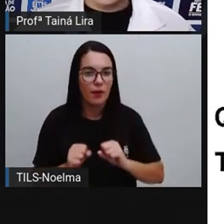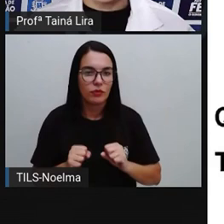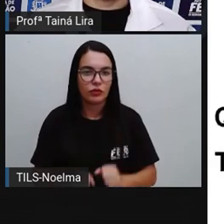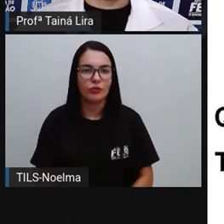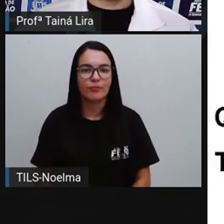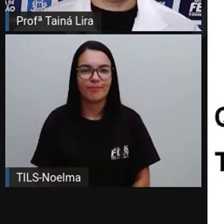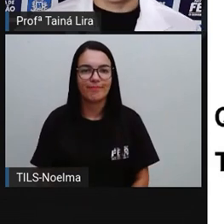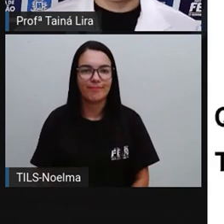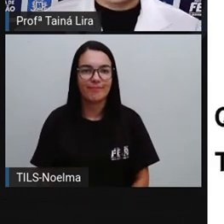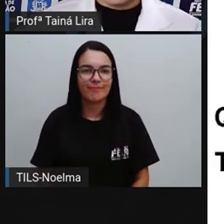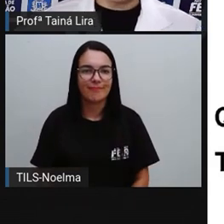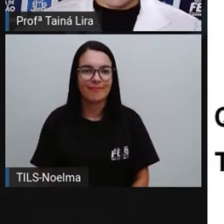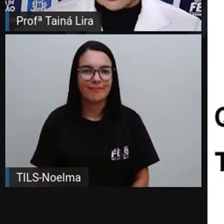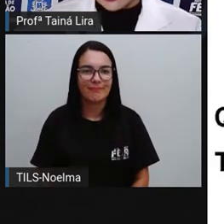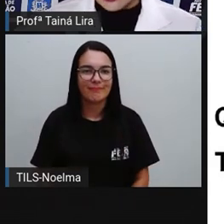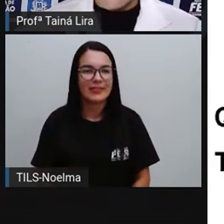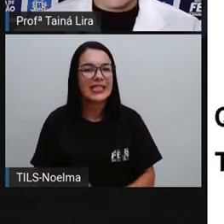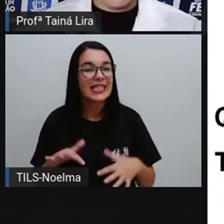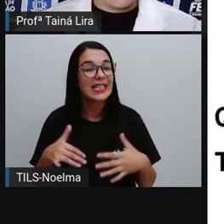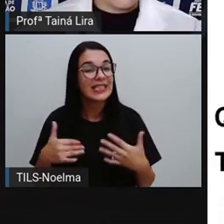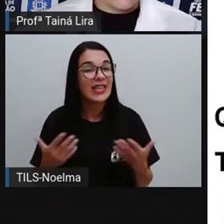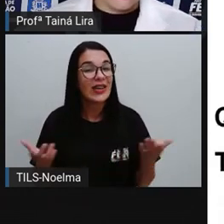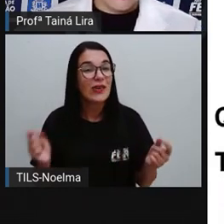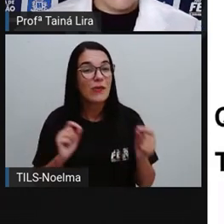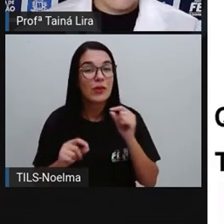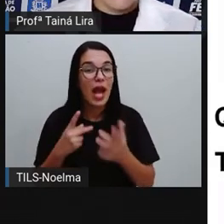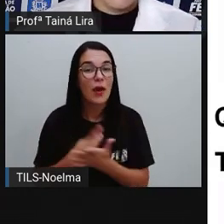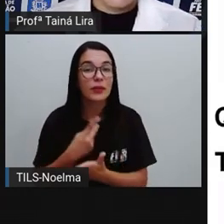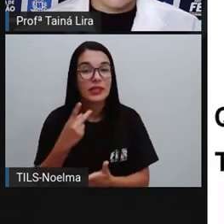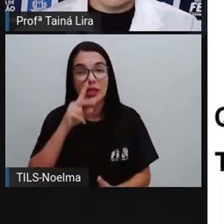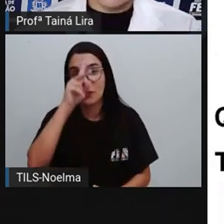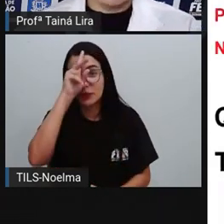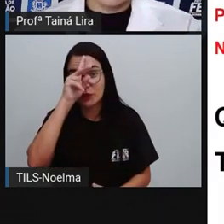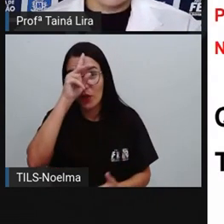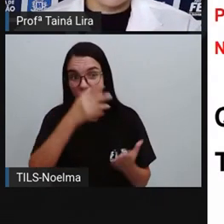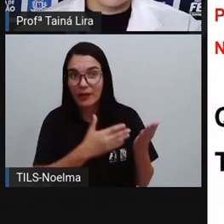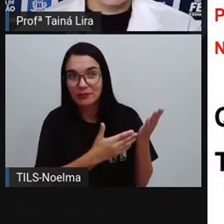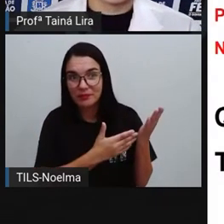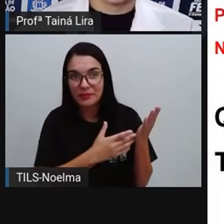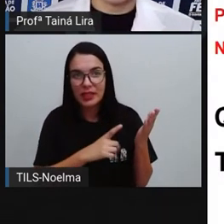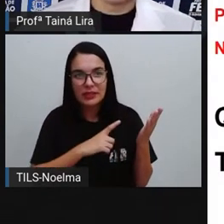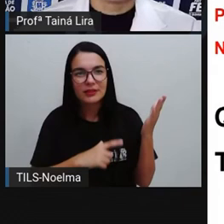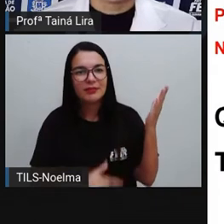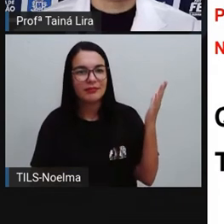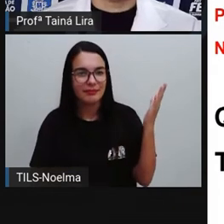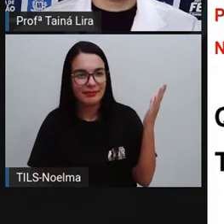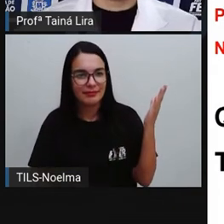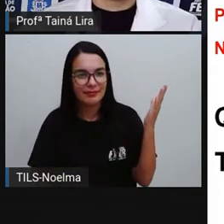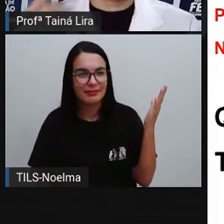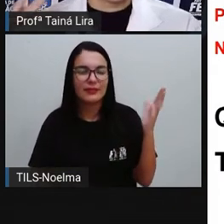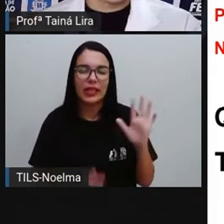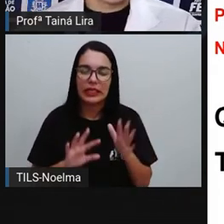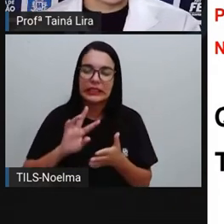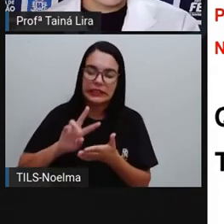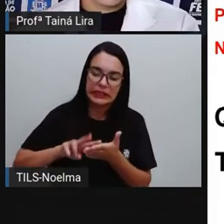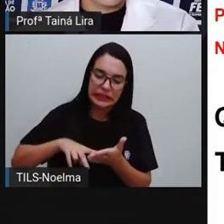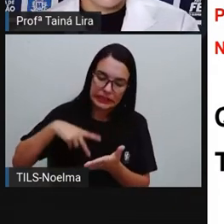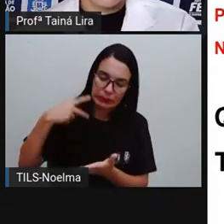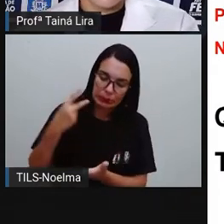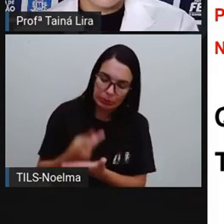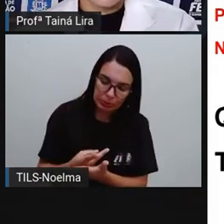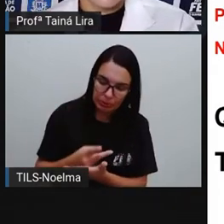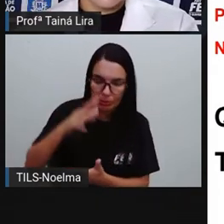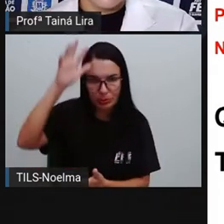E aí, olha lá. O que foi que aconteceu nessa história? Então, a Pró trouxe aqui, ó. Cebolinha escorregou na